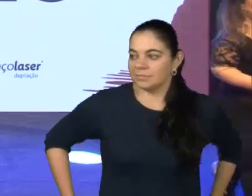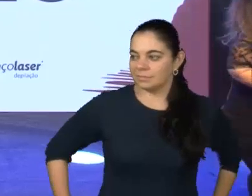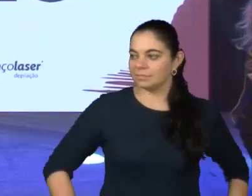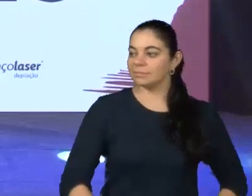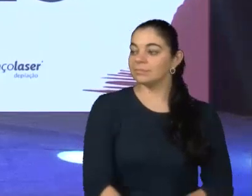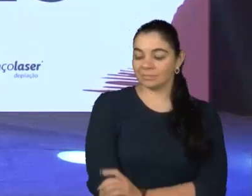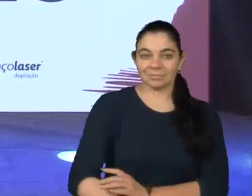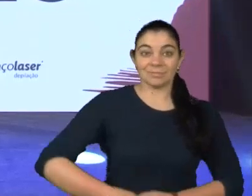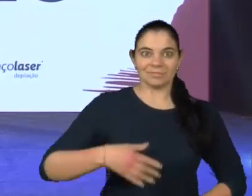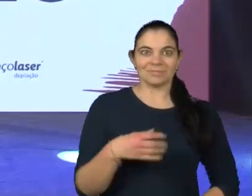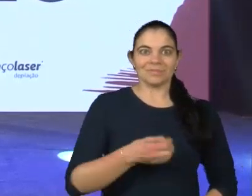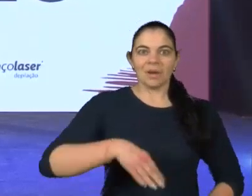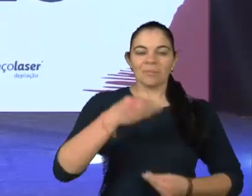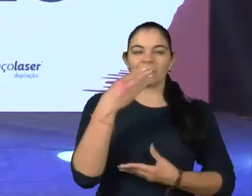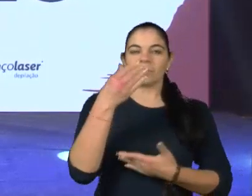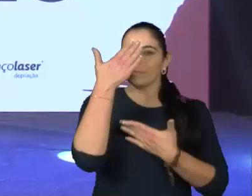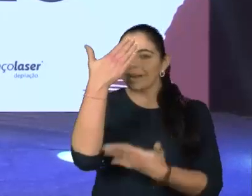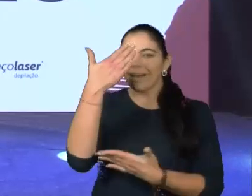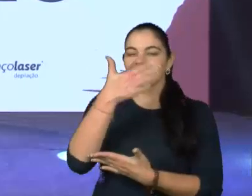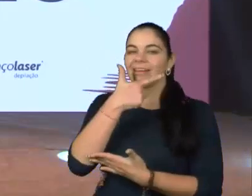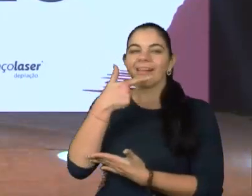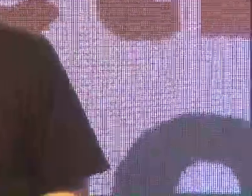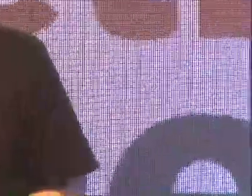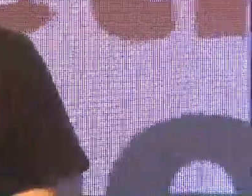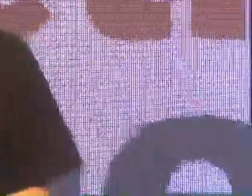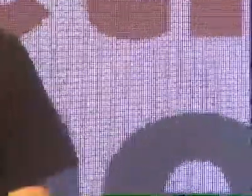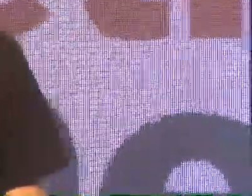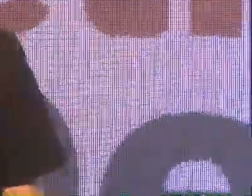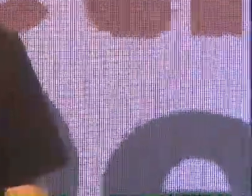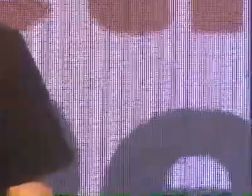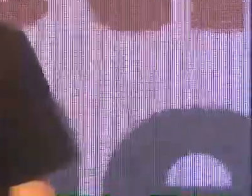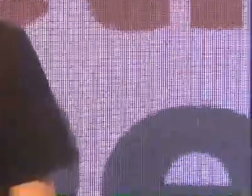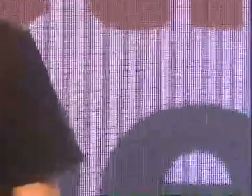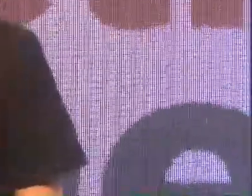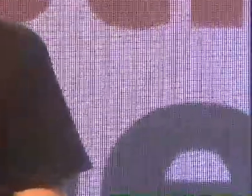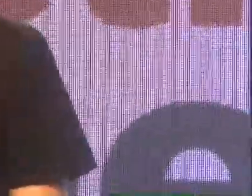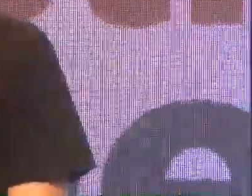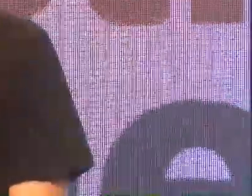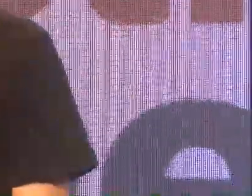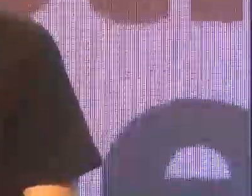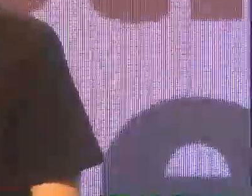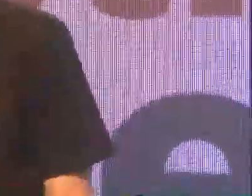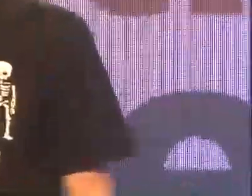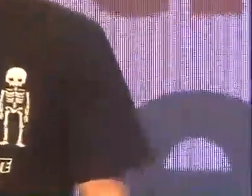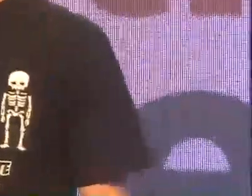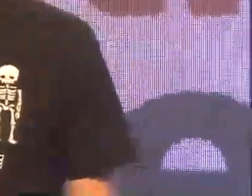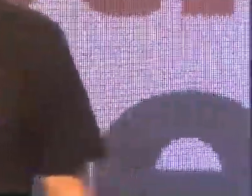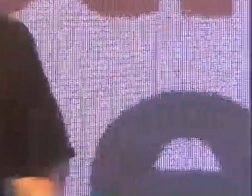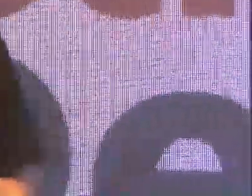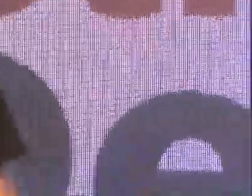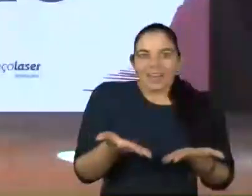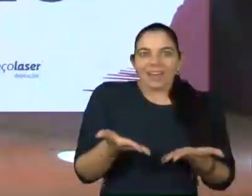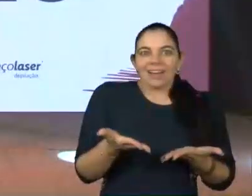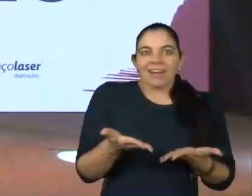Obrigado, Alex. Obrigado, Ju. Bom dia a todos. Estou muito feliz e honrado de estar aqui hoje. Quero